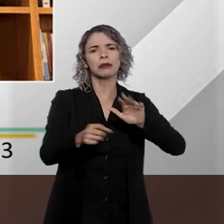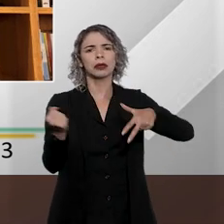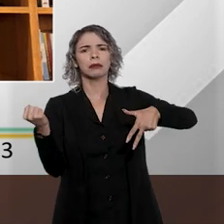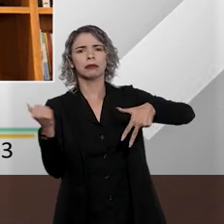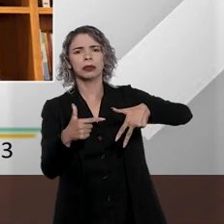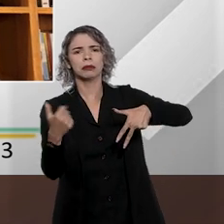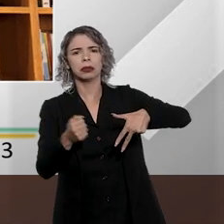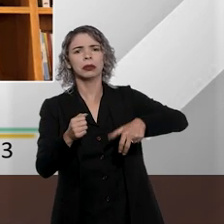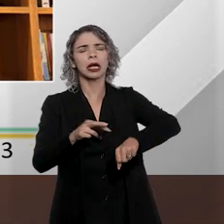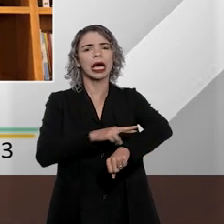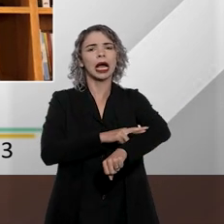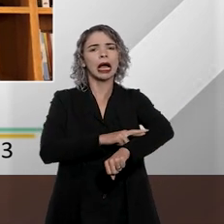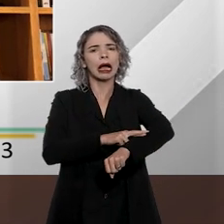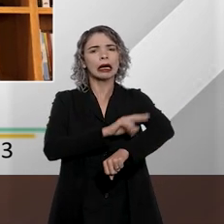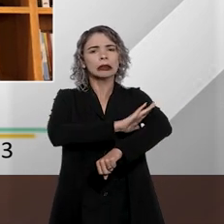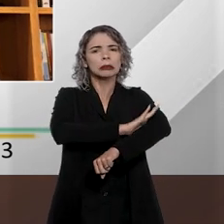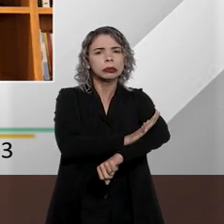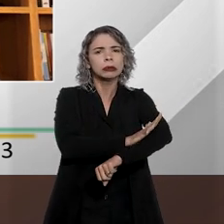se diferenciavam?